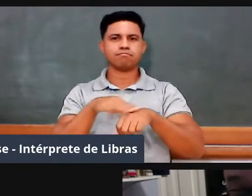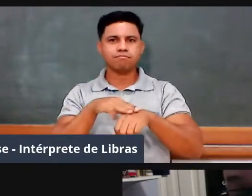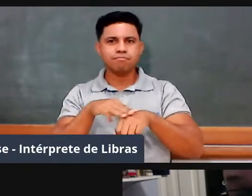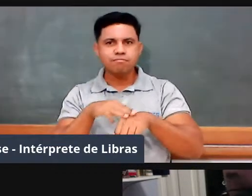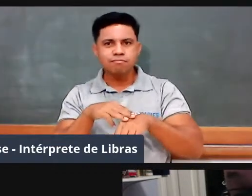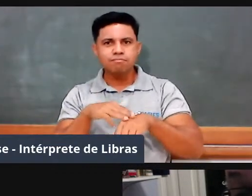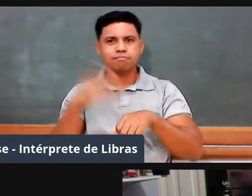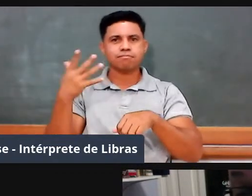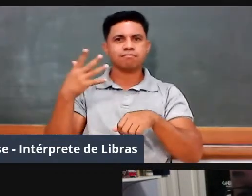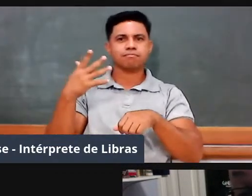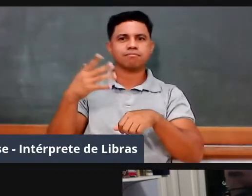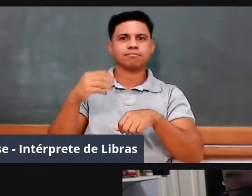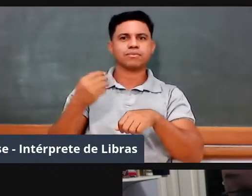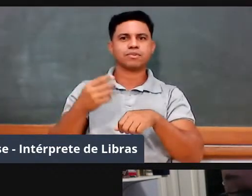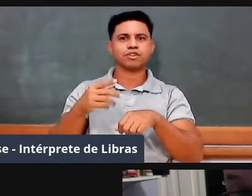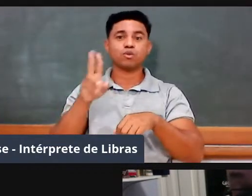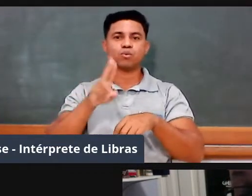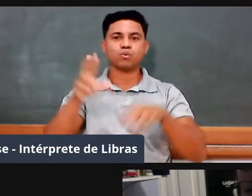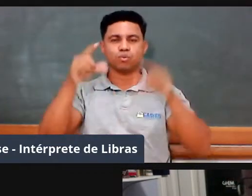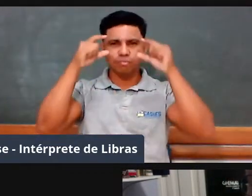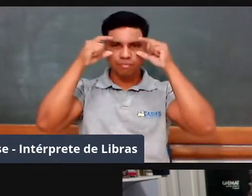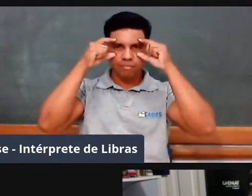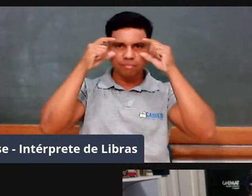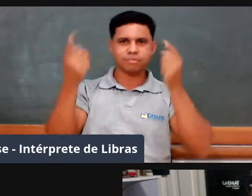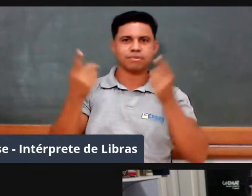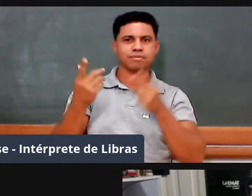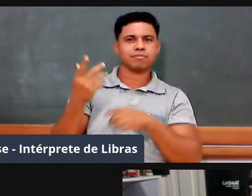sou descendente de portugueses,